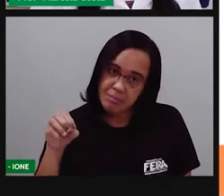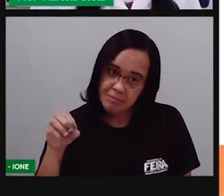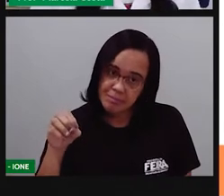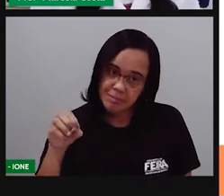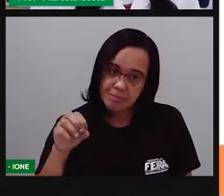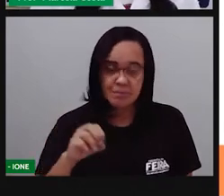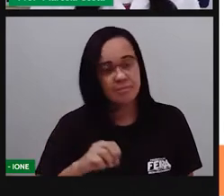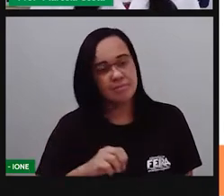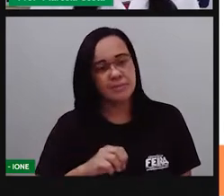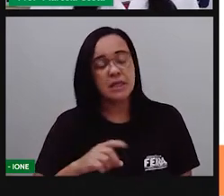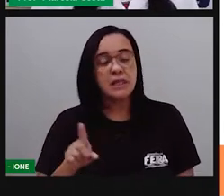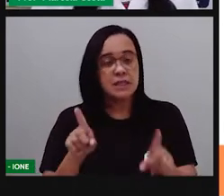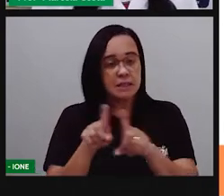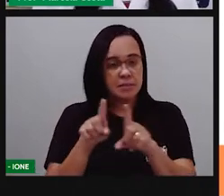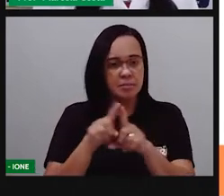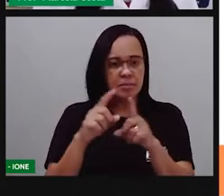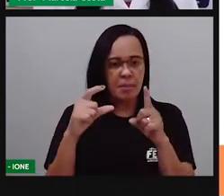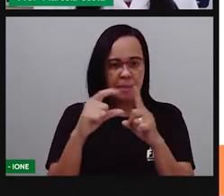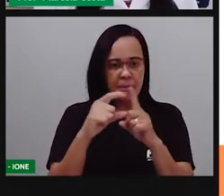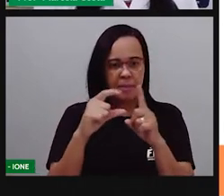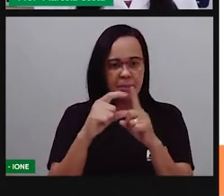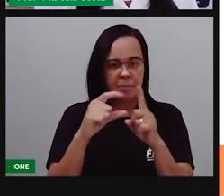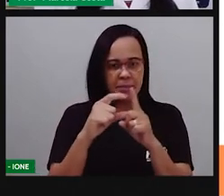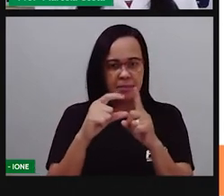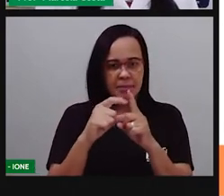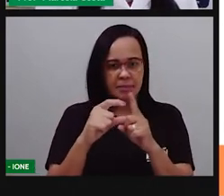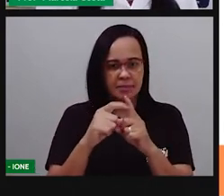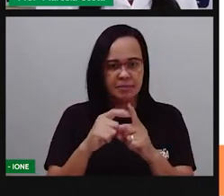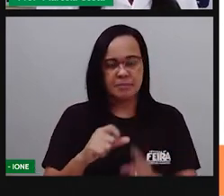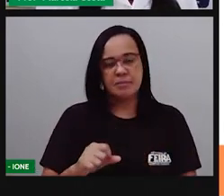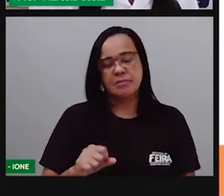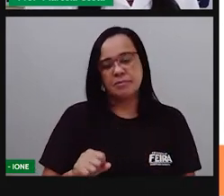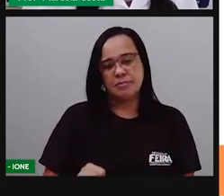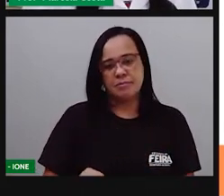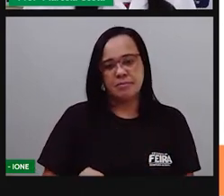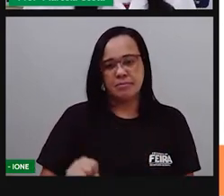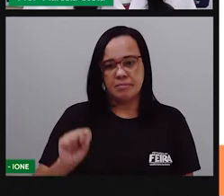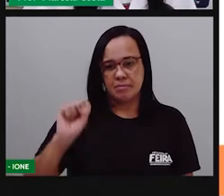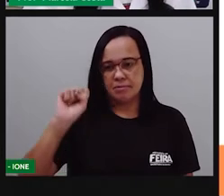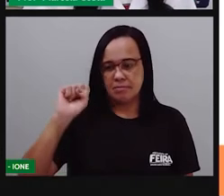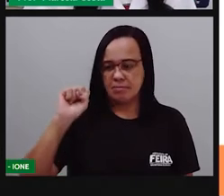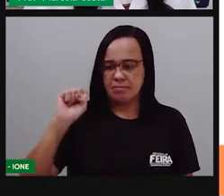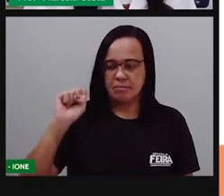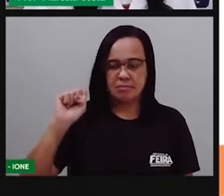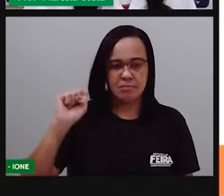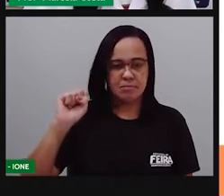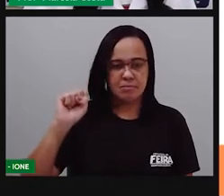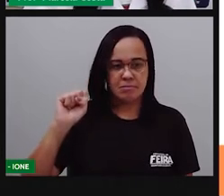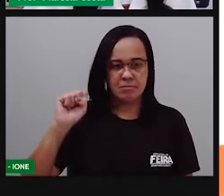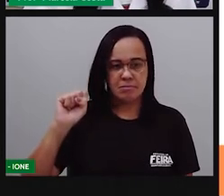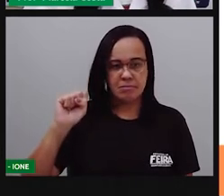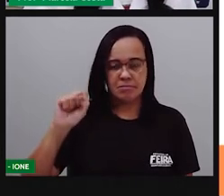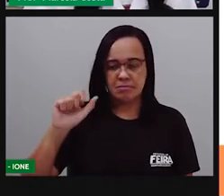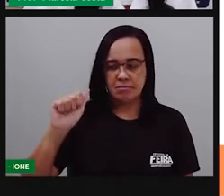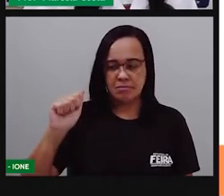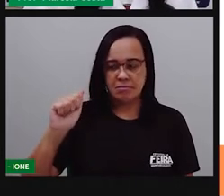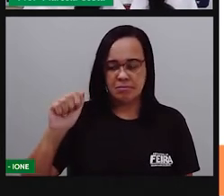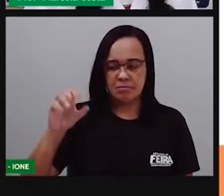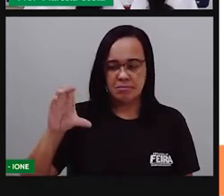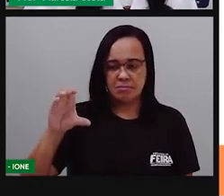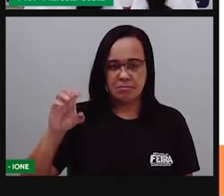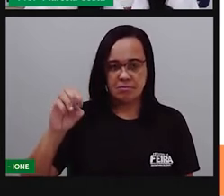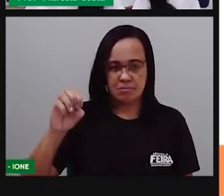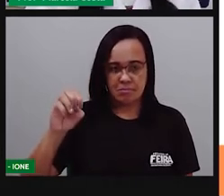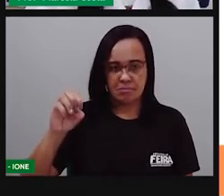Na palavra saco... Ó, saco, saco,